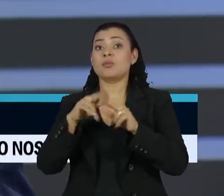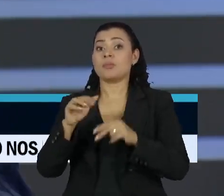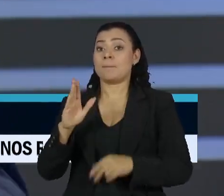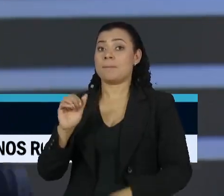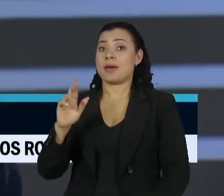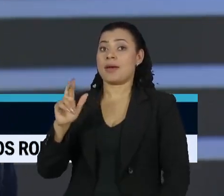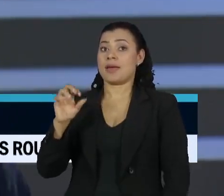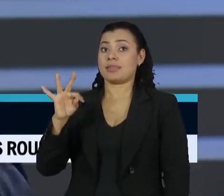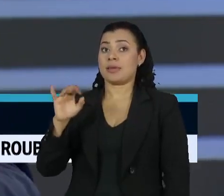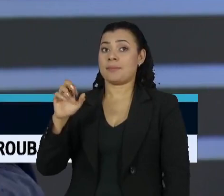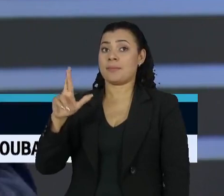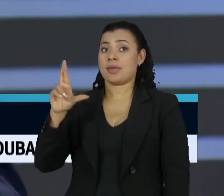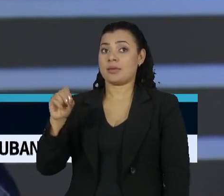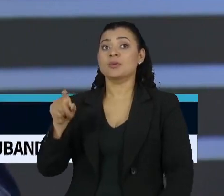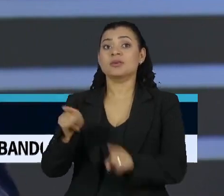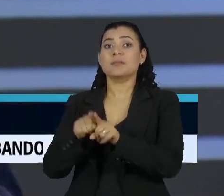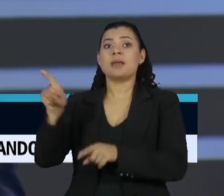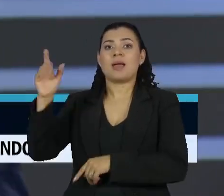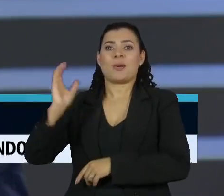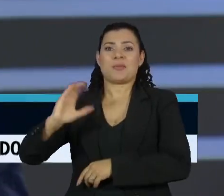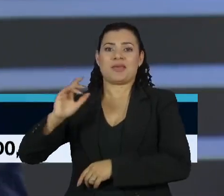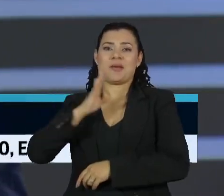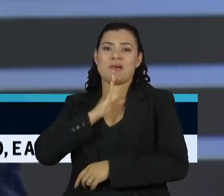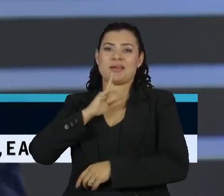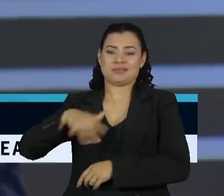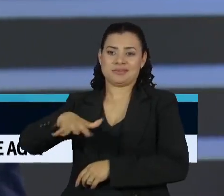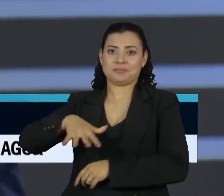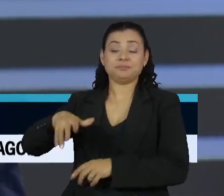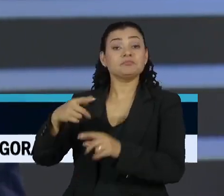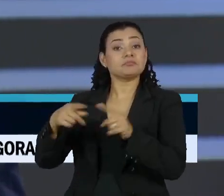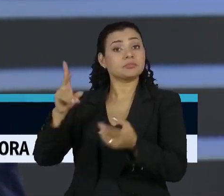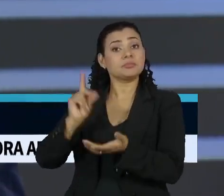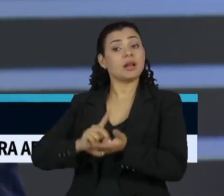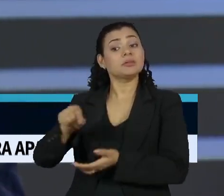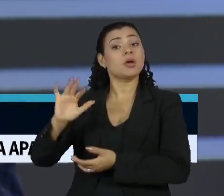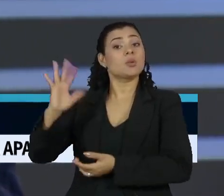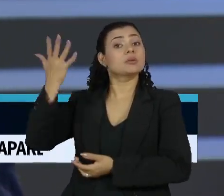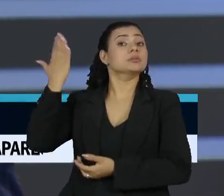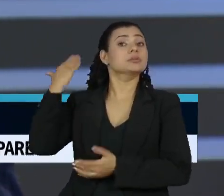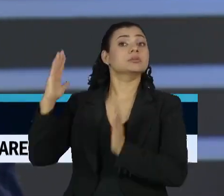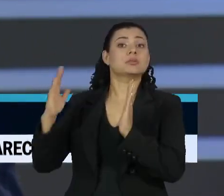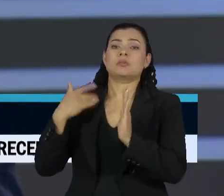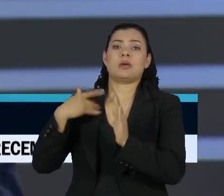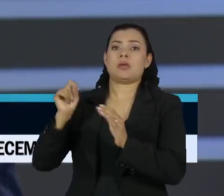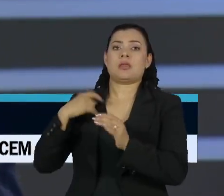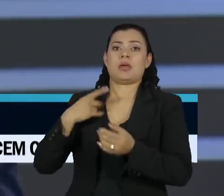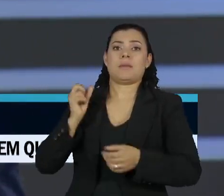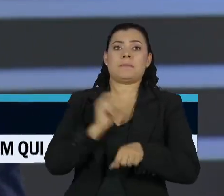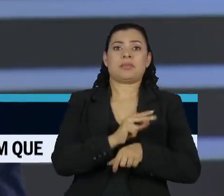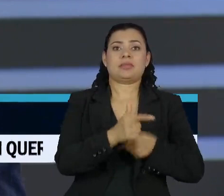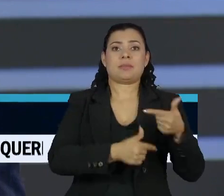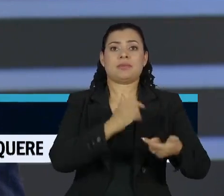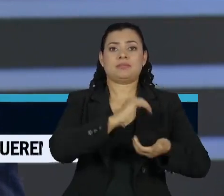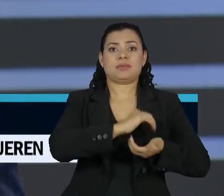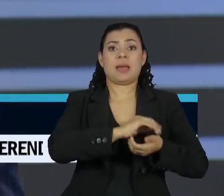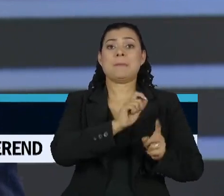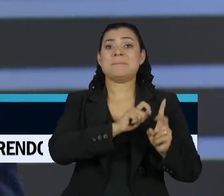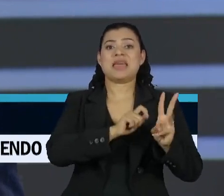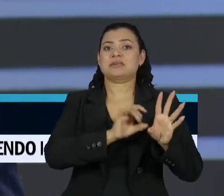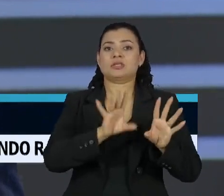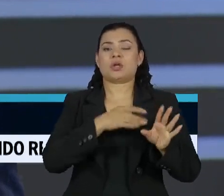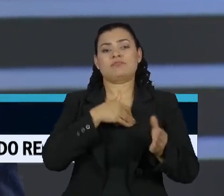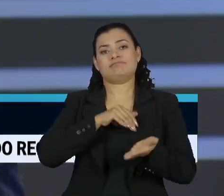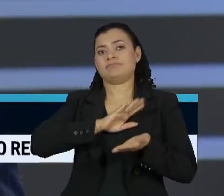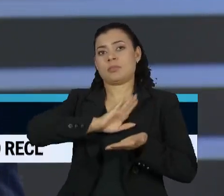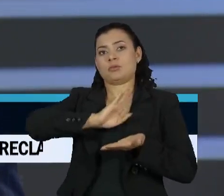referindo especialmente, que é até nome de rua em Copacabana, muitos conhecem, né? Mas acabou não ficando no Supremo, obviamente, passou alguns meses. A